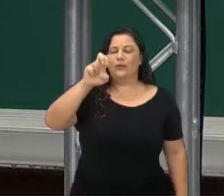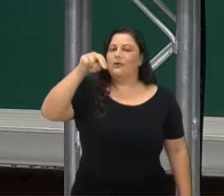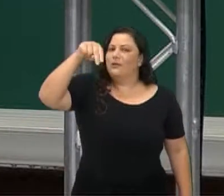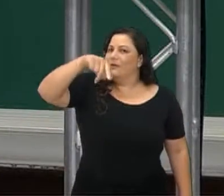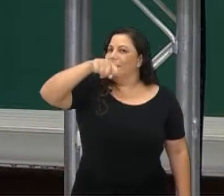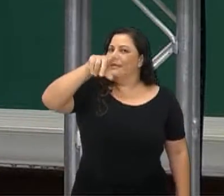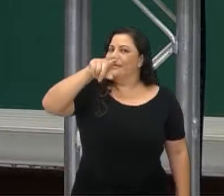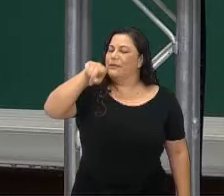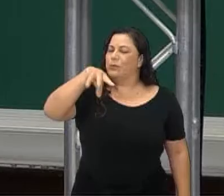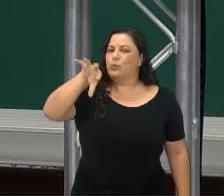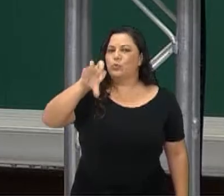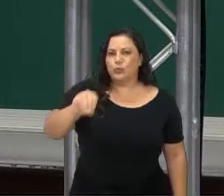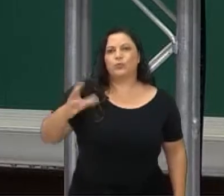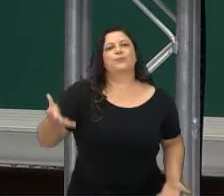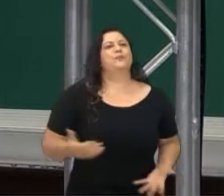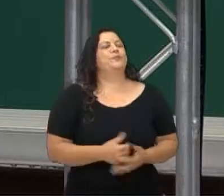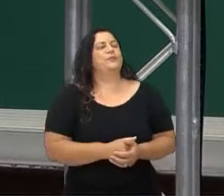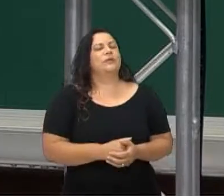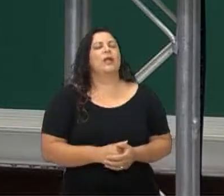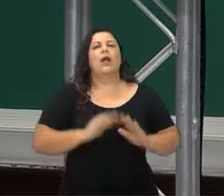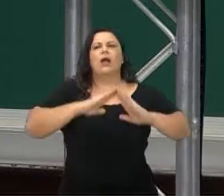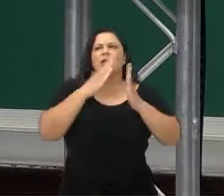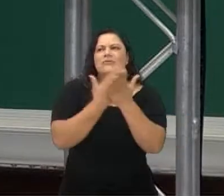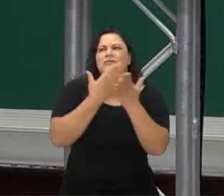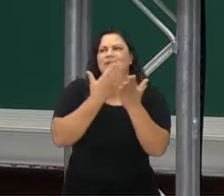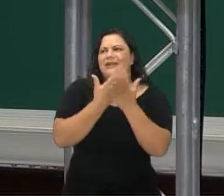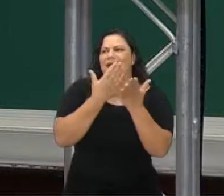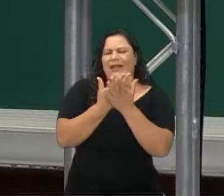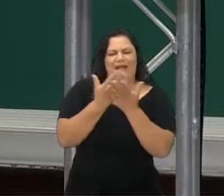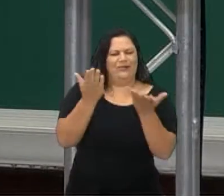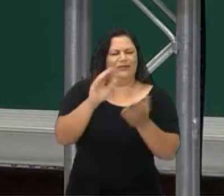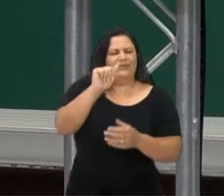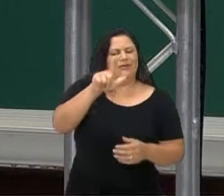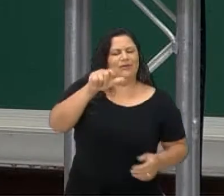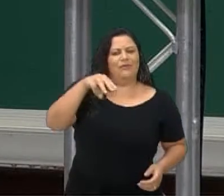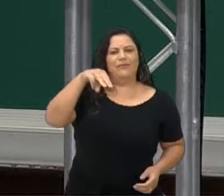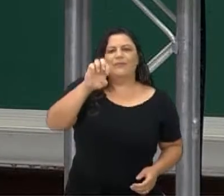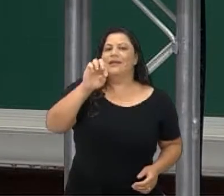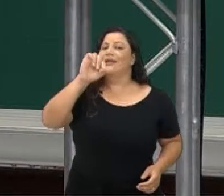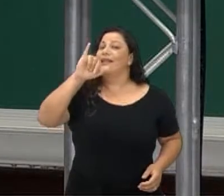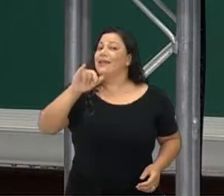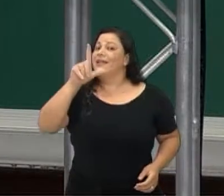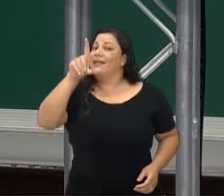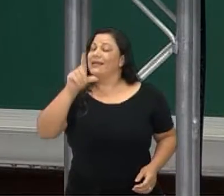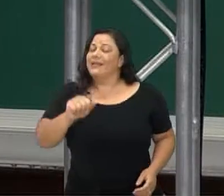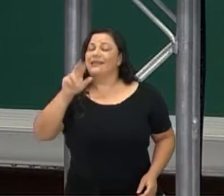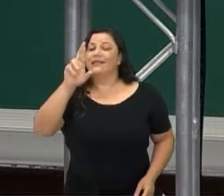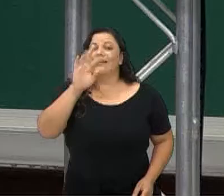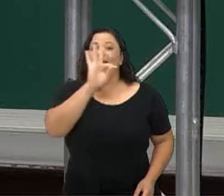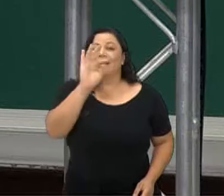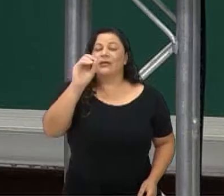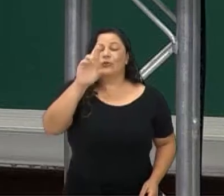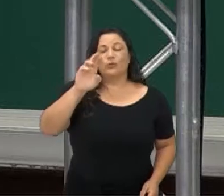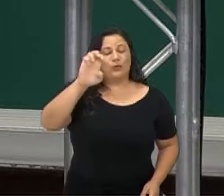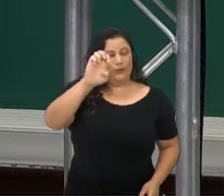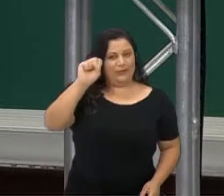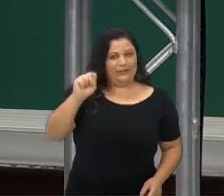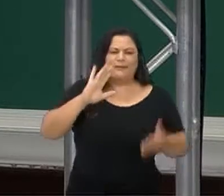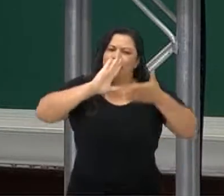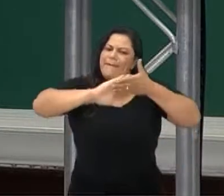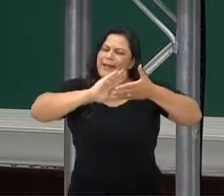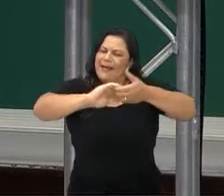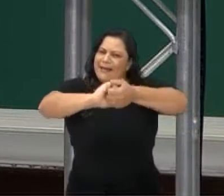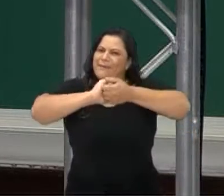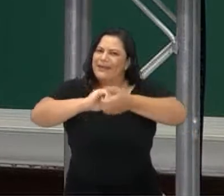Meleu, Almeida Torres. Admiro muito vocês. E tem parabéns pelo trabalho. Gosto